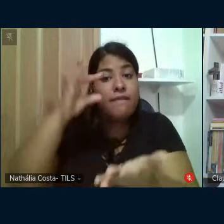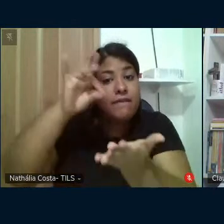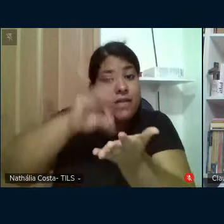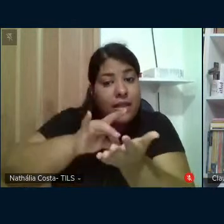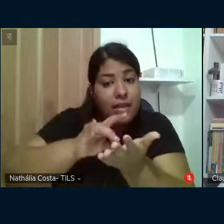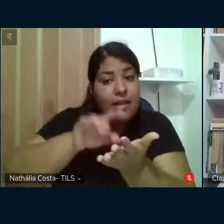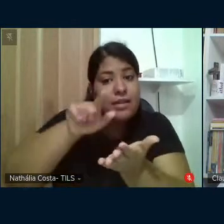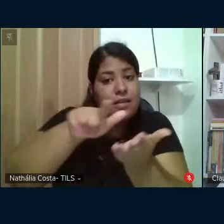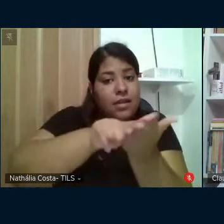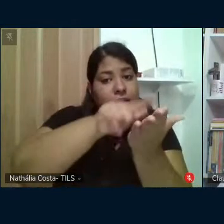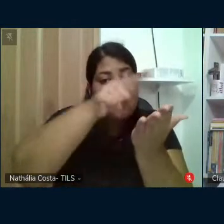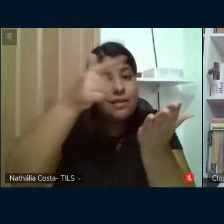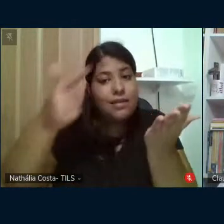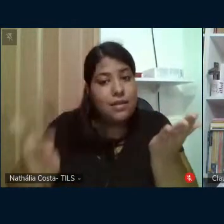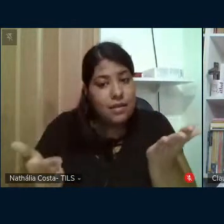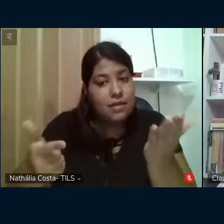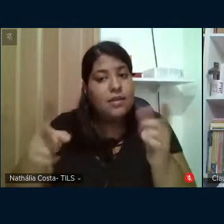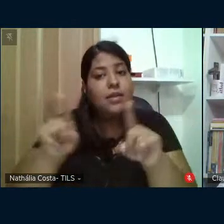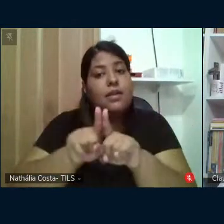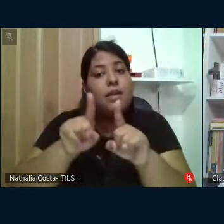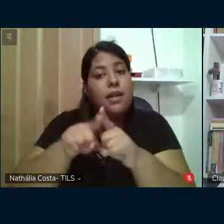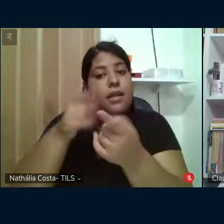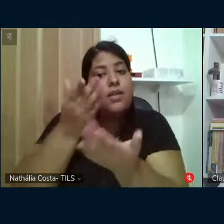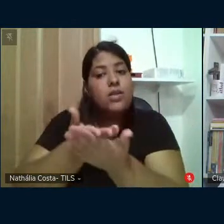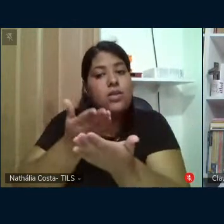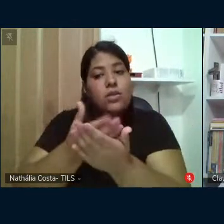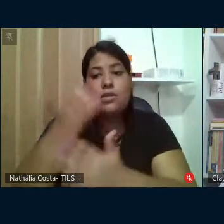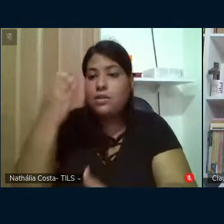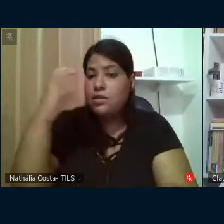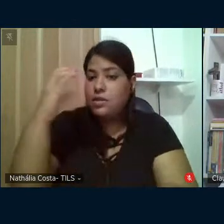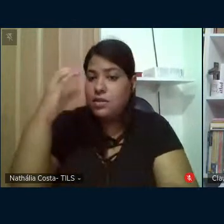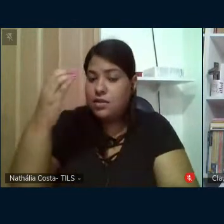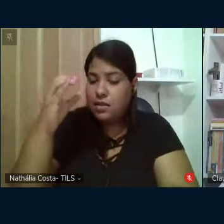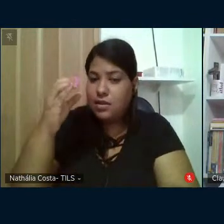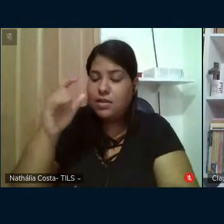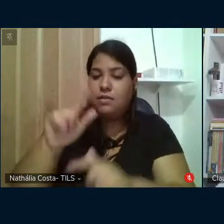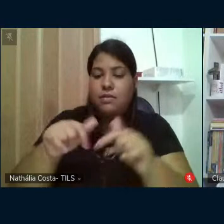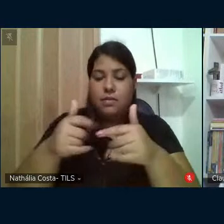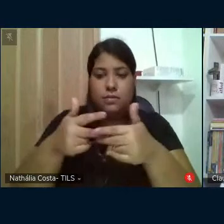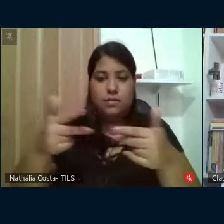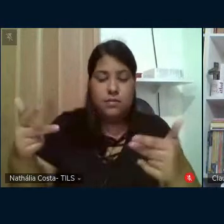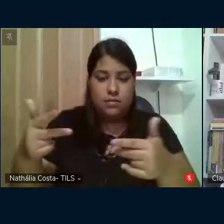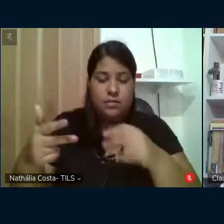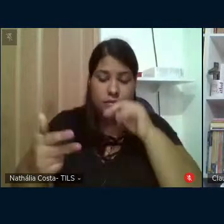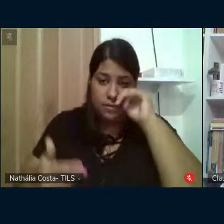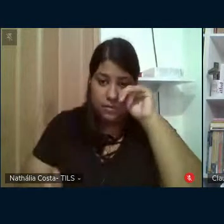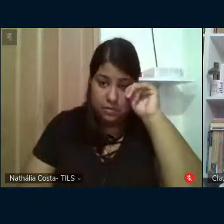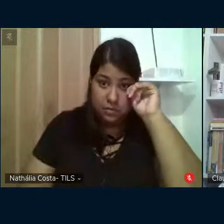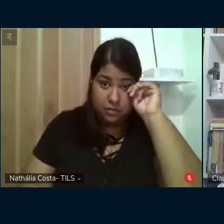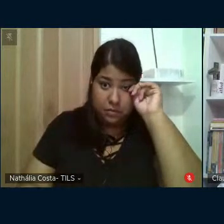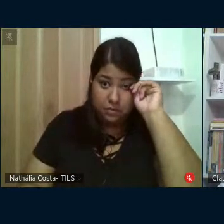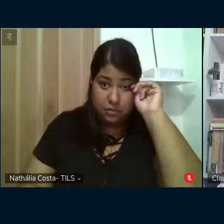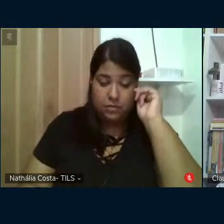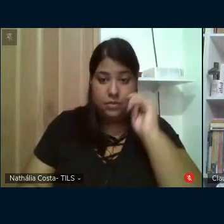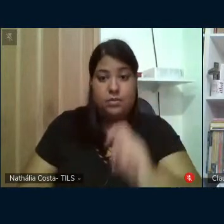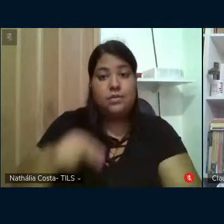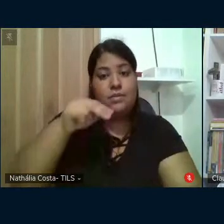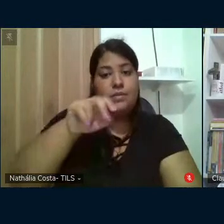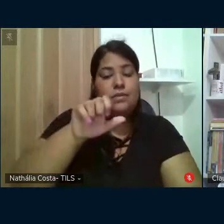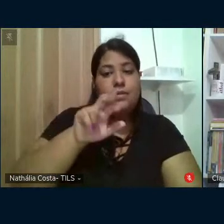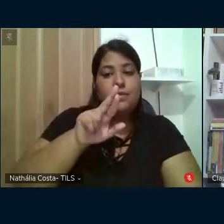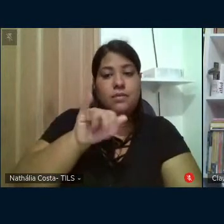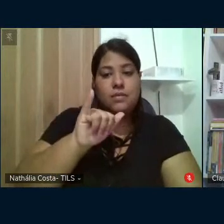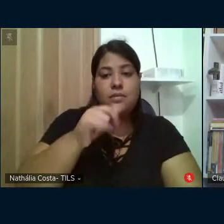essa manchete quanto a fonte do estudo científico que respaldou a matéria Nery, 2010, a